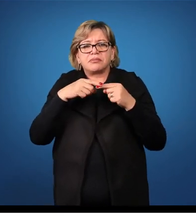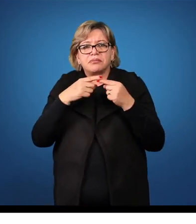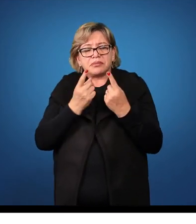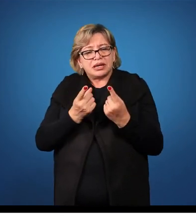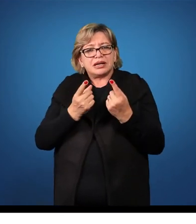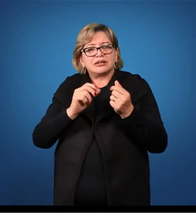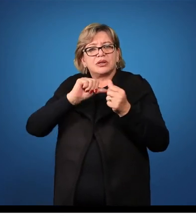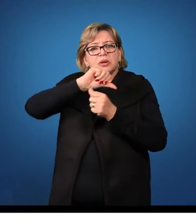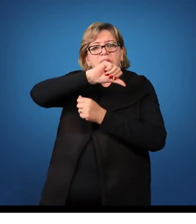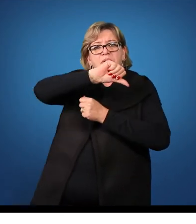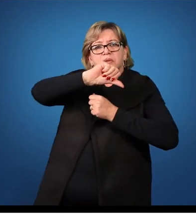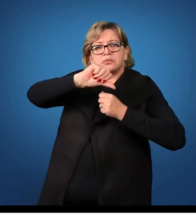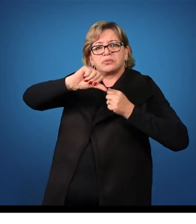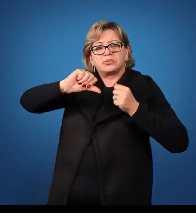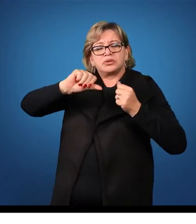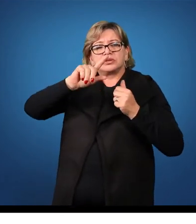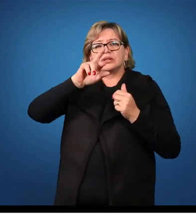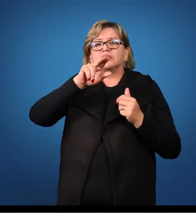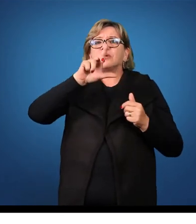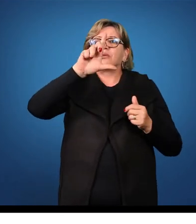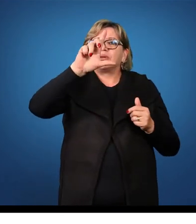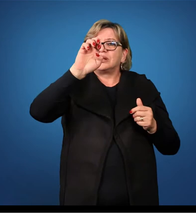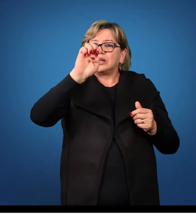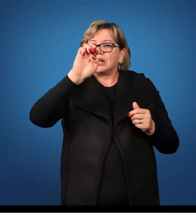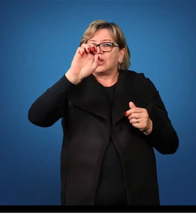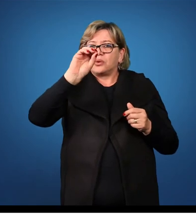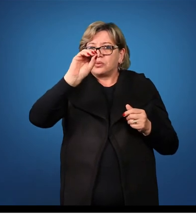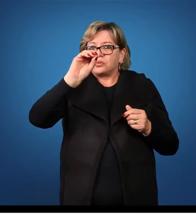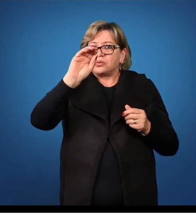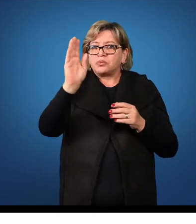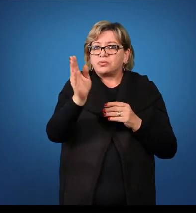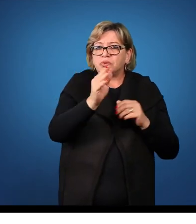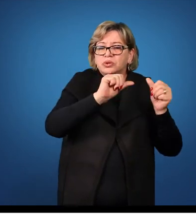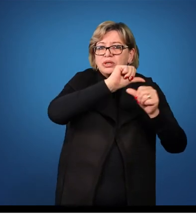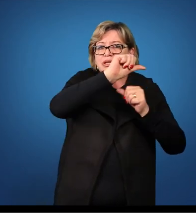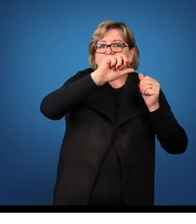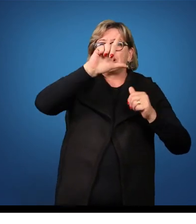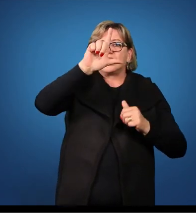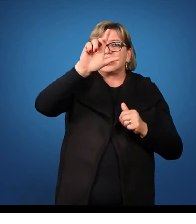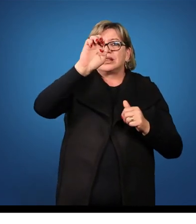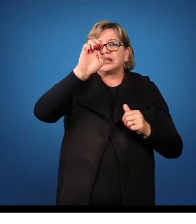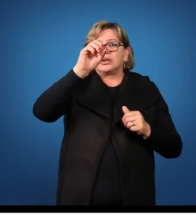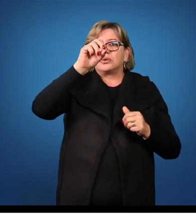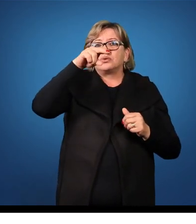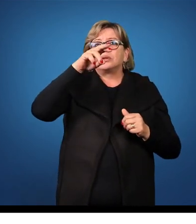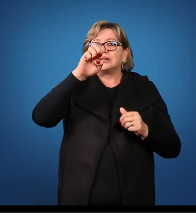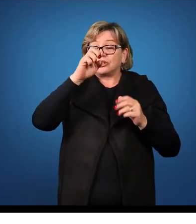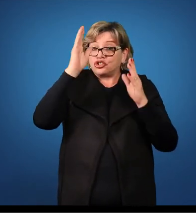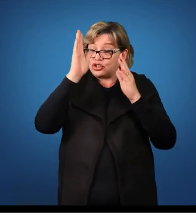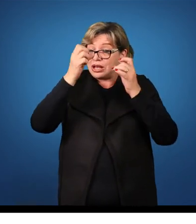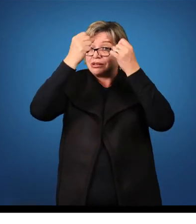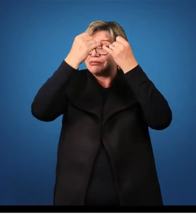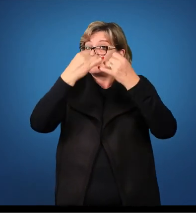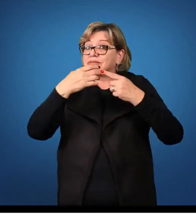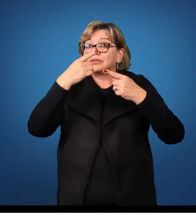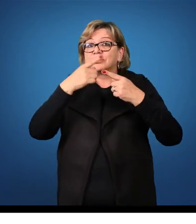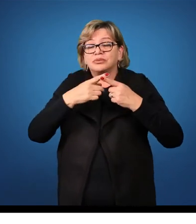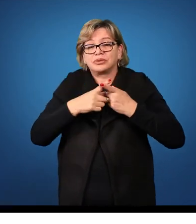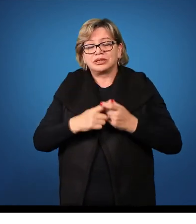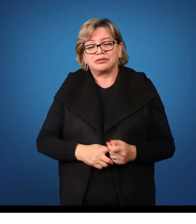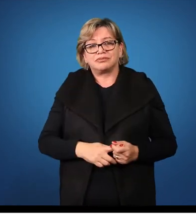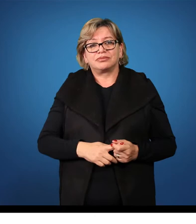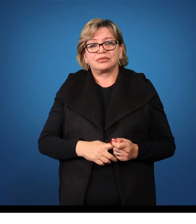como LEO, LEONES. Já chegamos lá, o porquê disso? Você tem a palavra